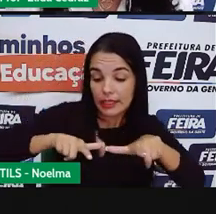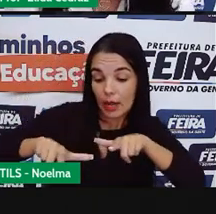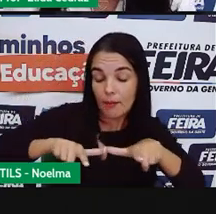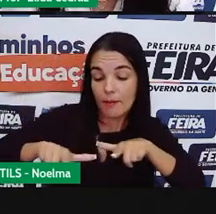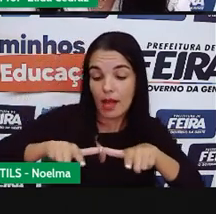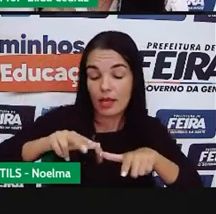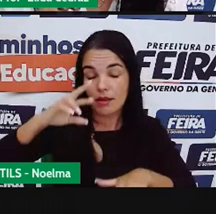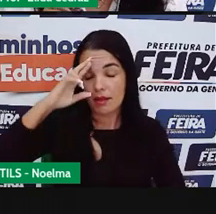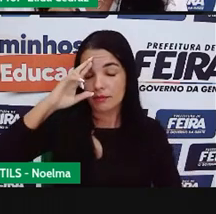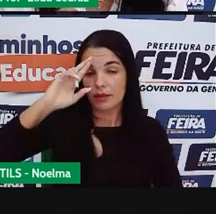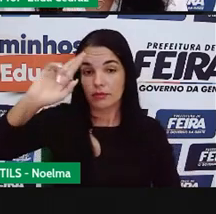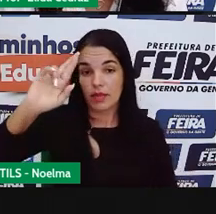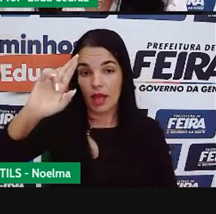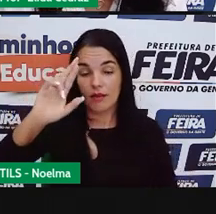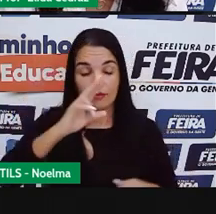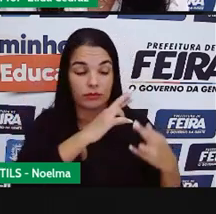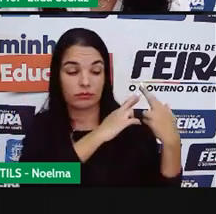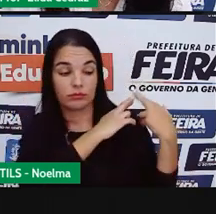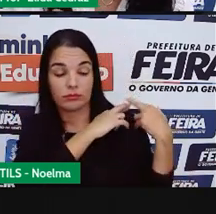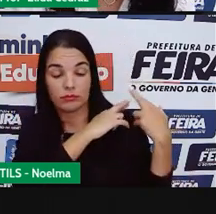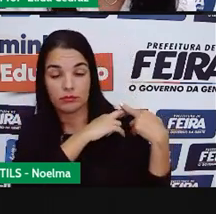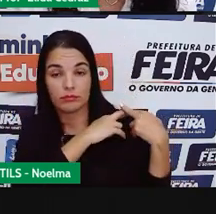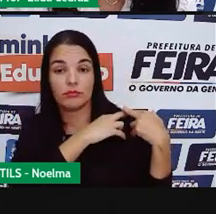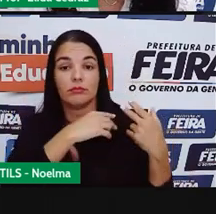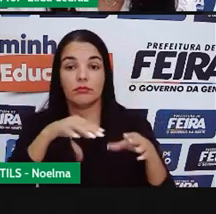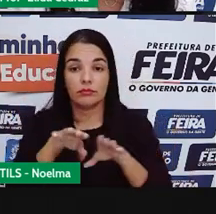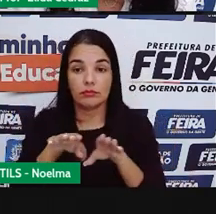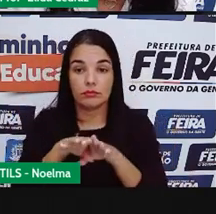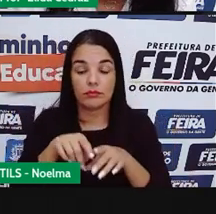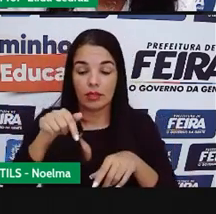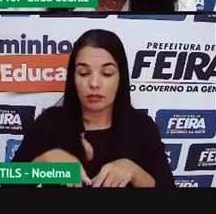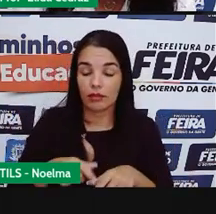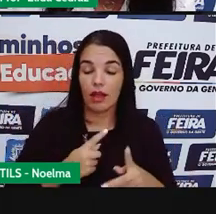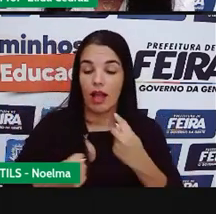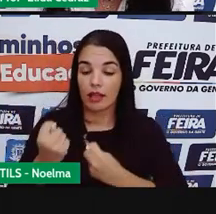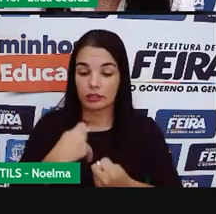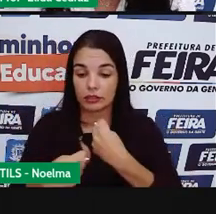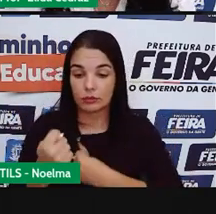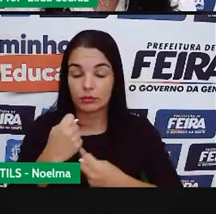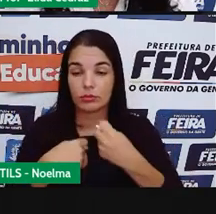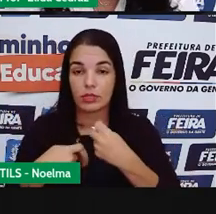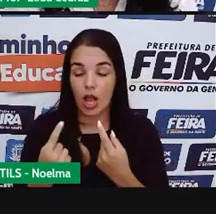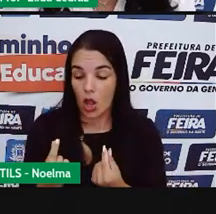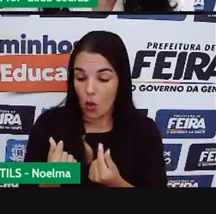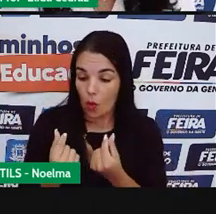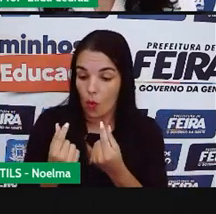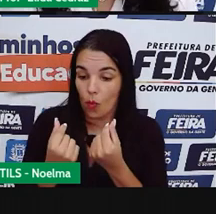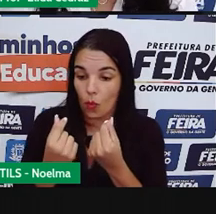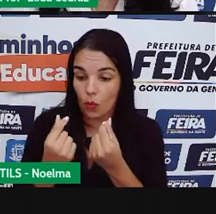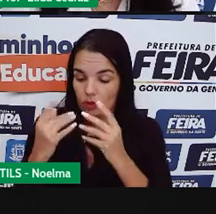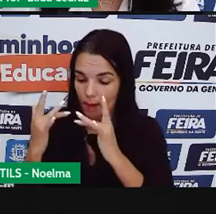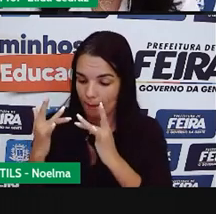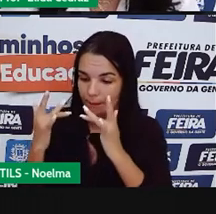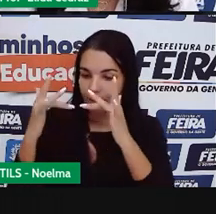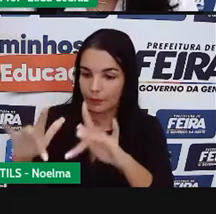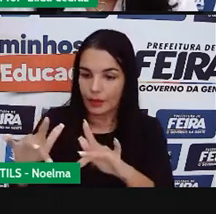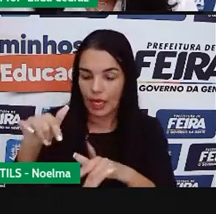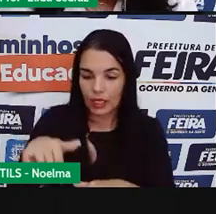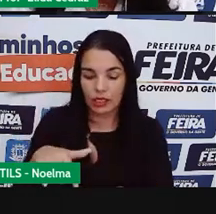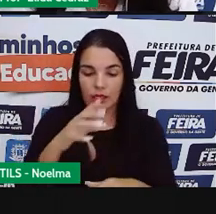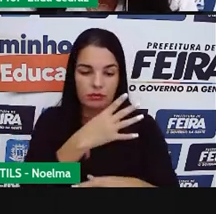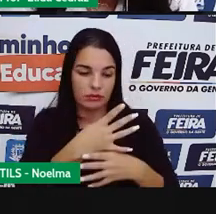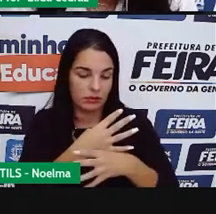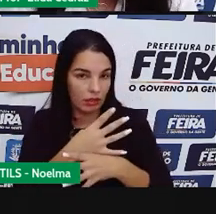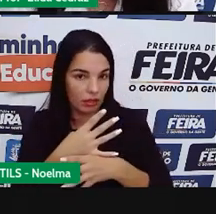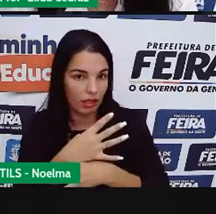municipal. Ele é responsável pela administração dos recursos destinados à cidade, enviados pelo